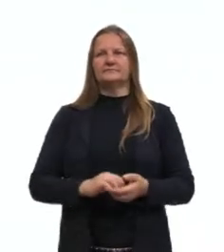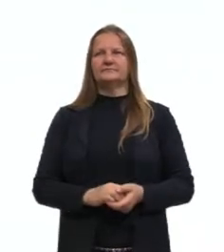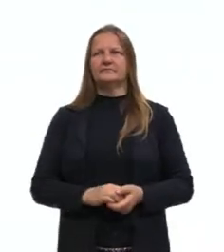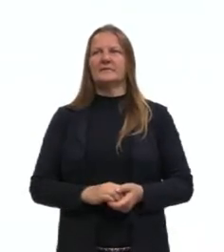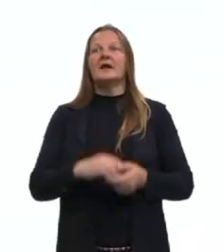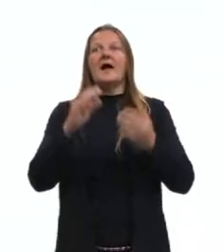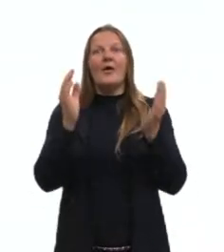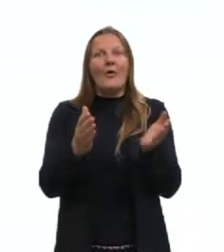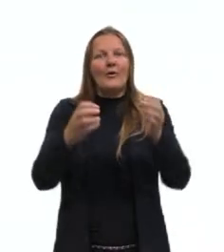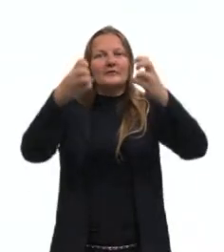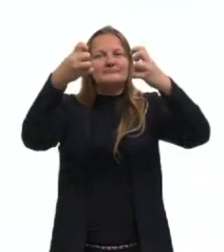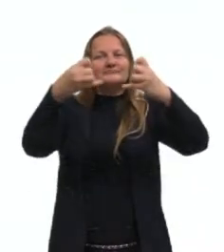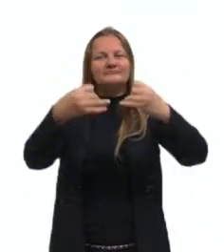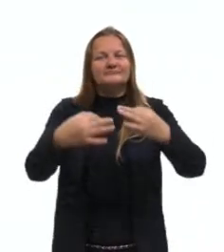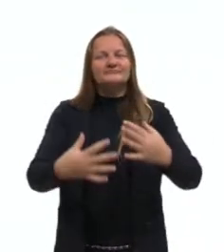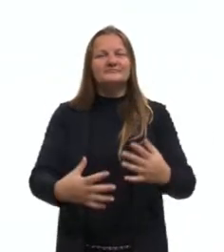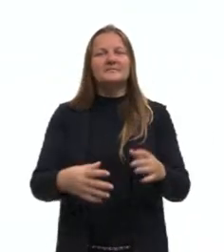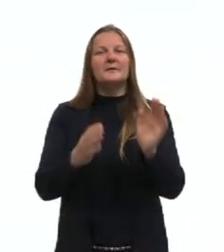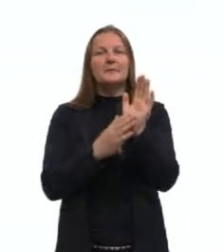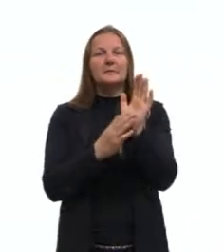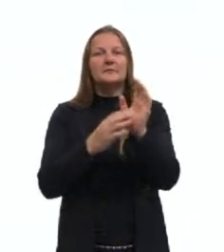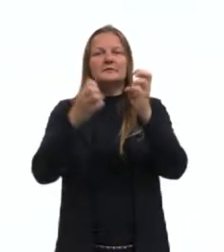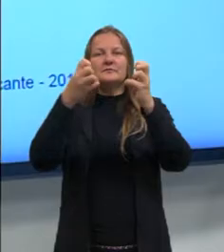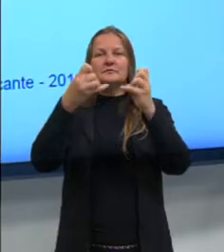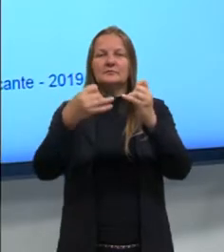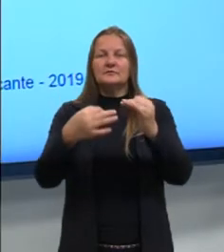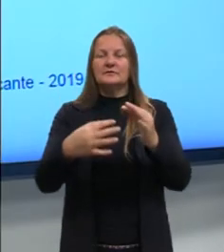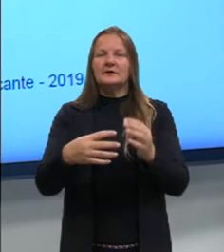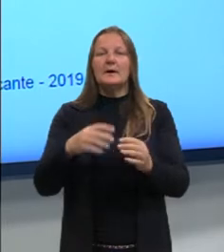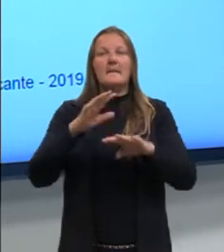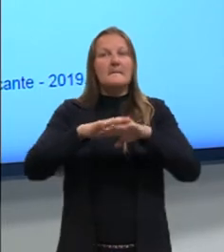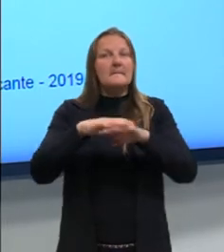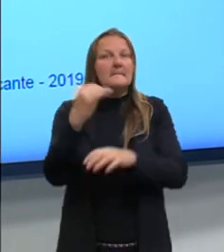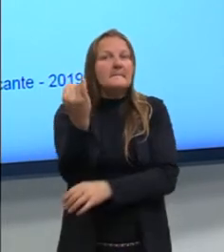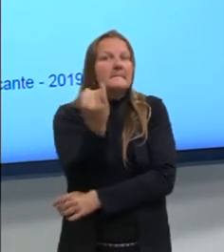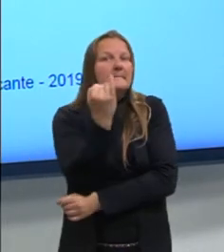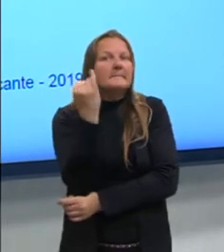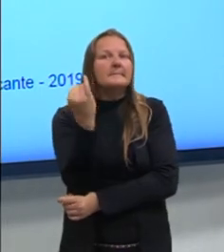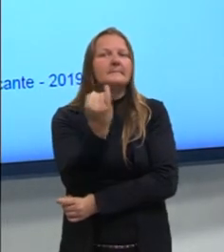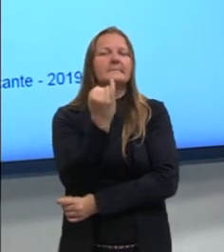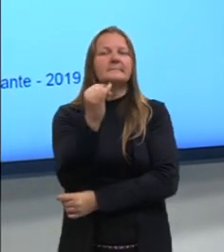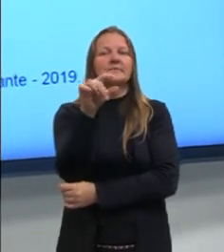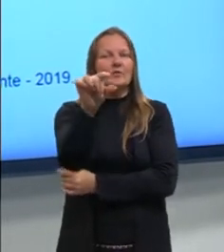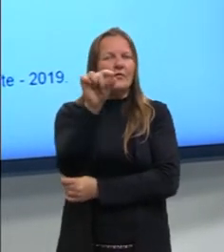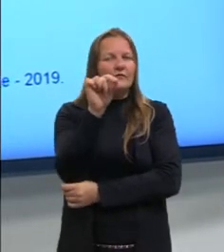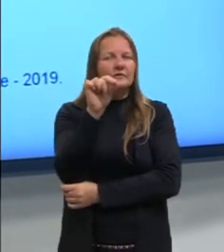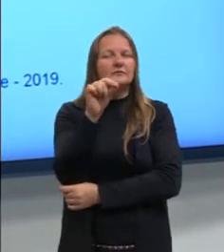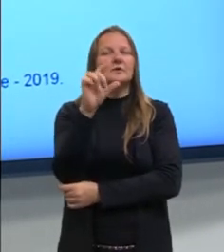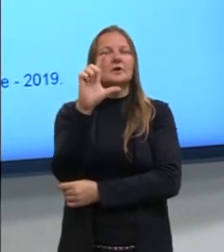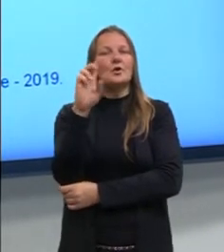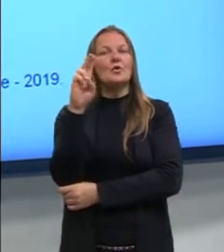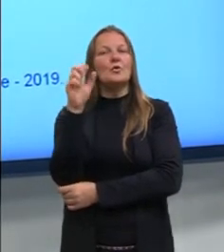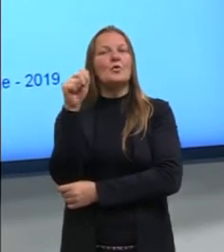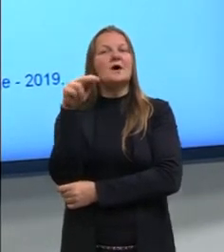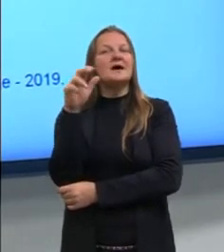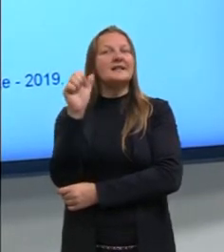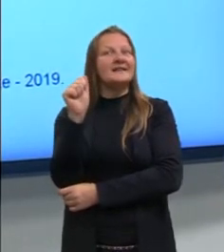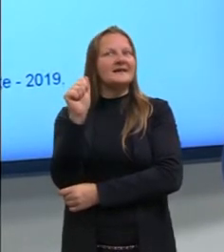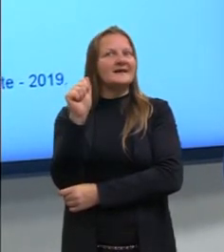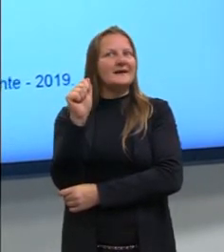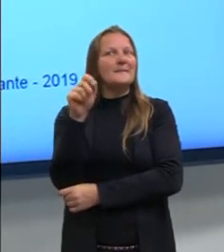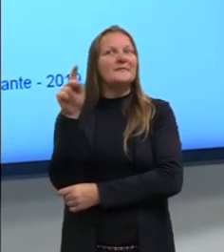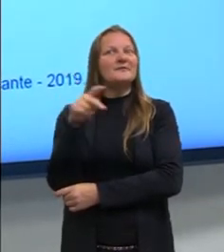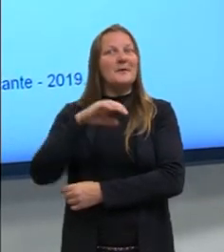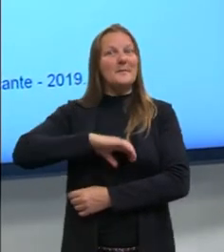proposições na matemática, mas aí entra, então, uma parte muito importante, que aí eu convido a prof. Luana para participar da nossa